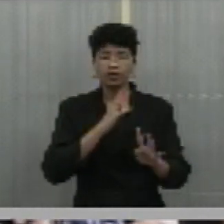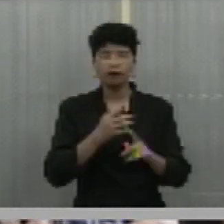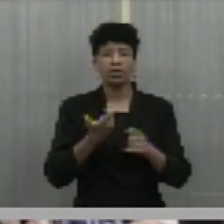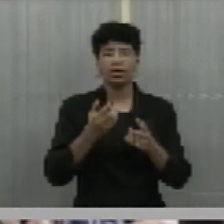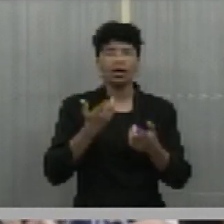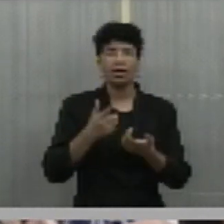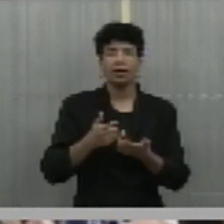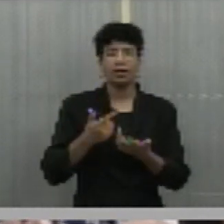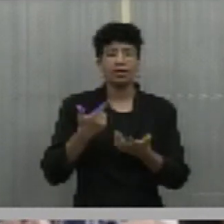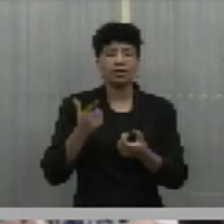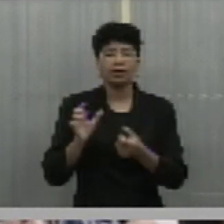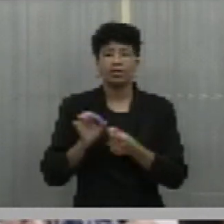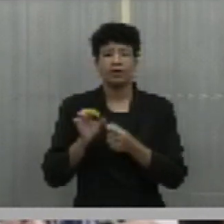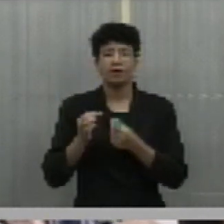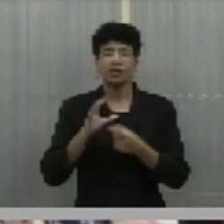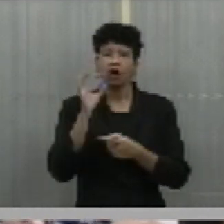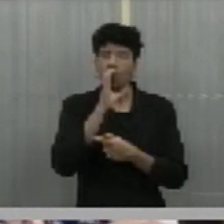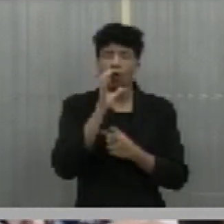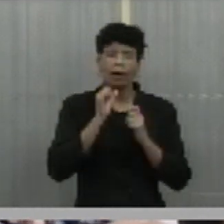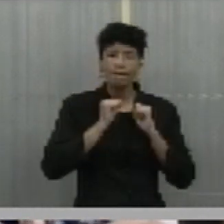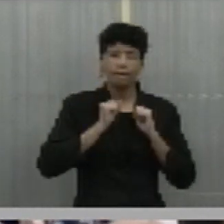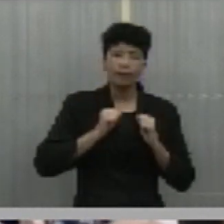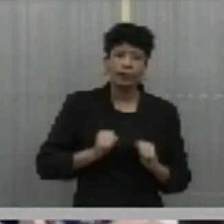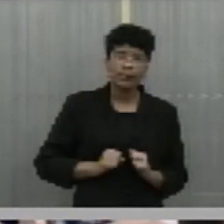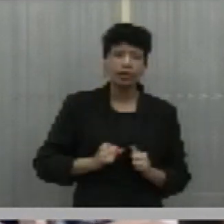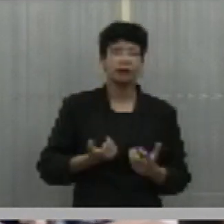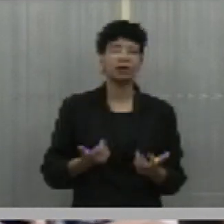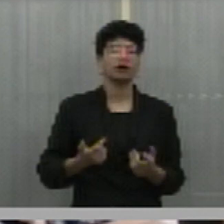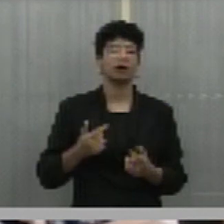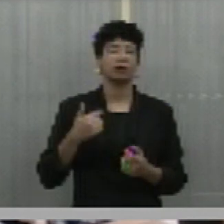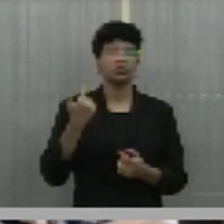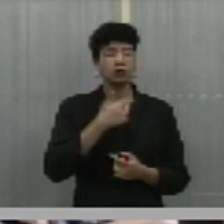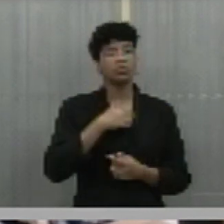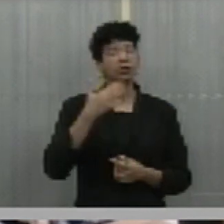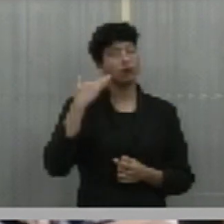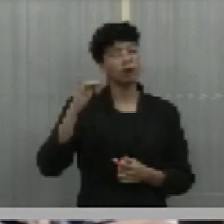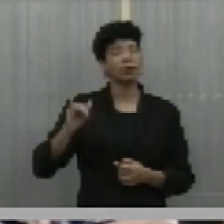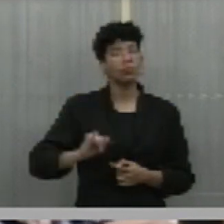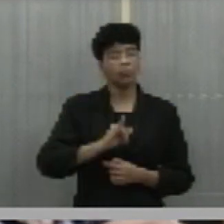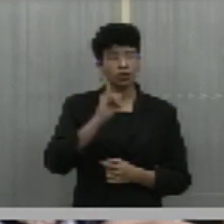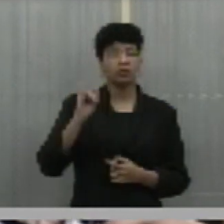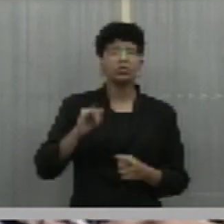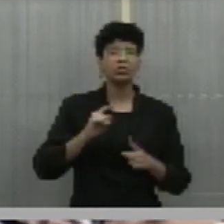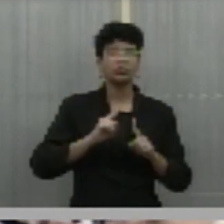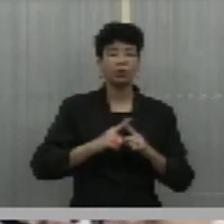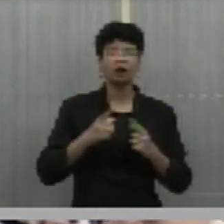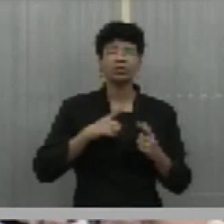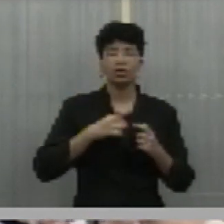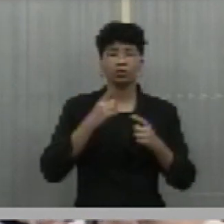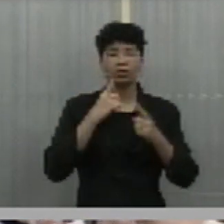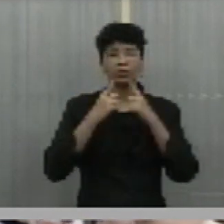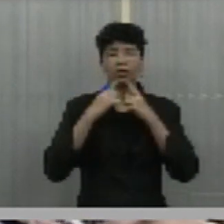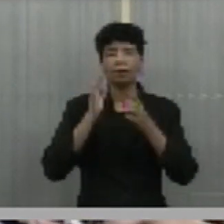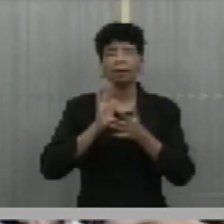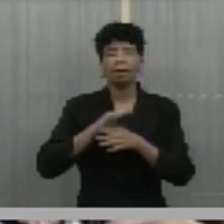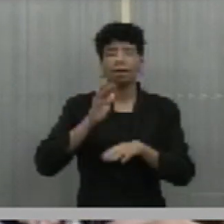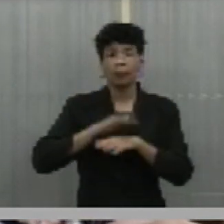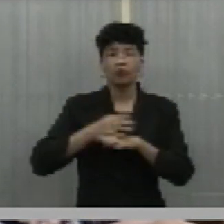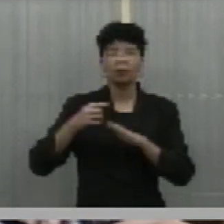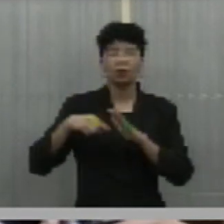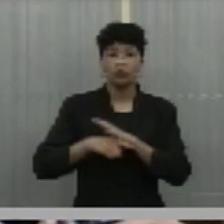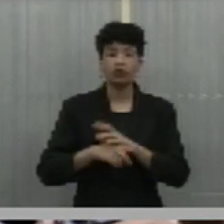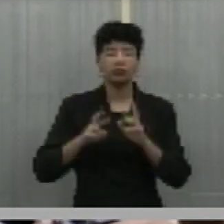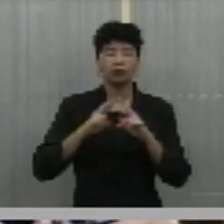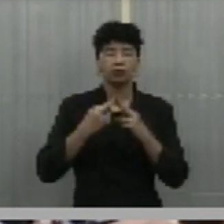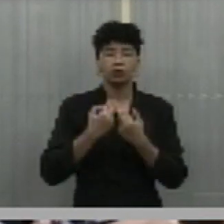reenfatizo a pertinência, a necessidade de levarmos esse tema ao debate de maneira mais profunda em audiência